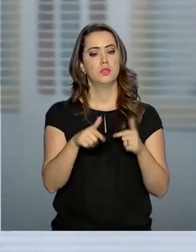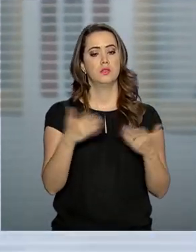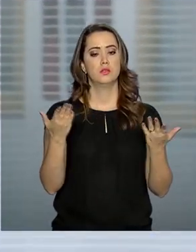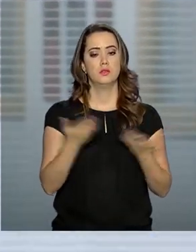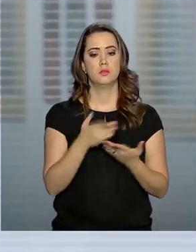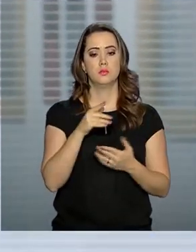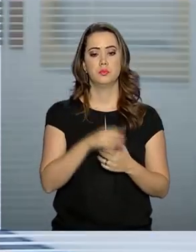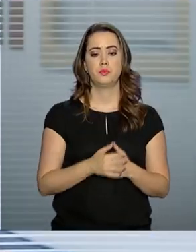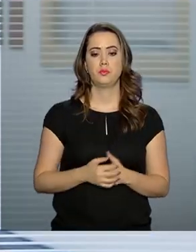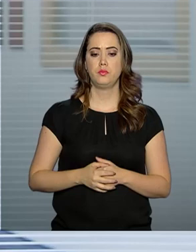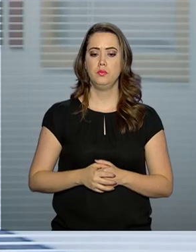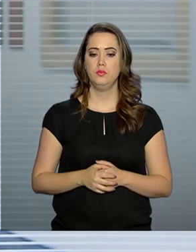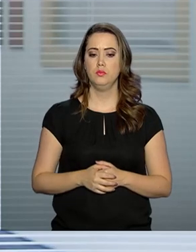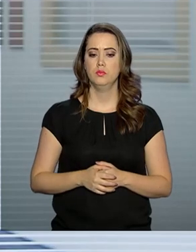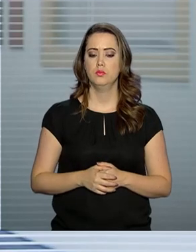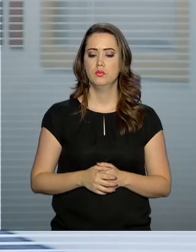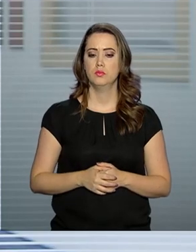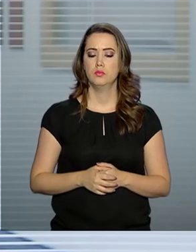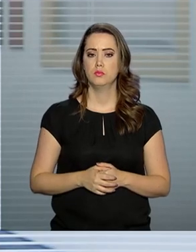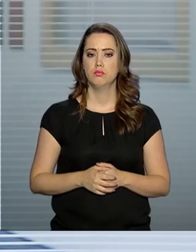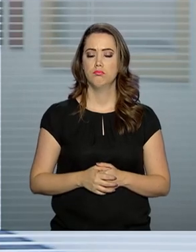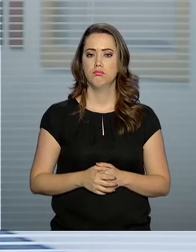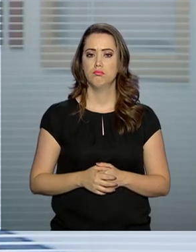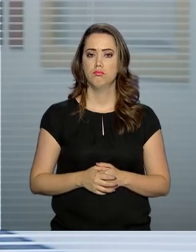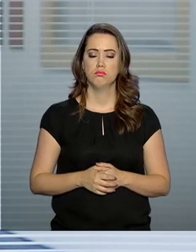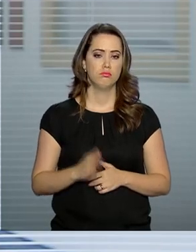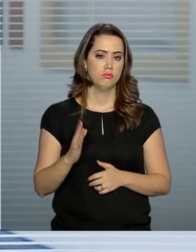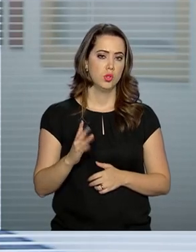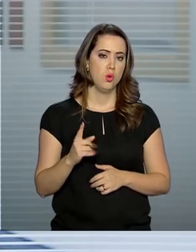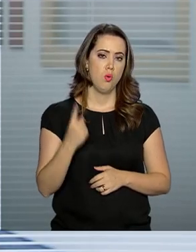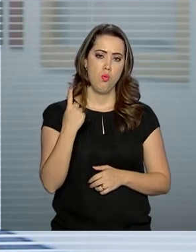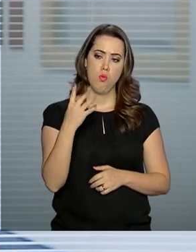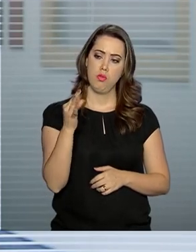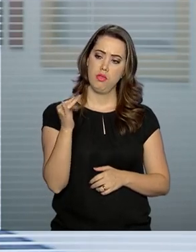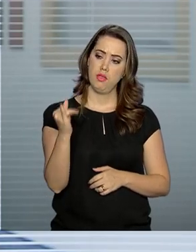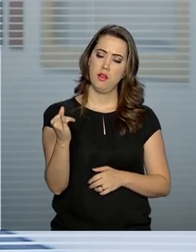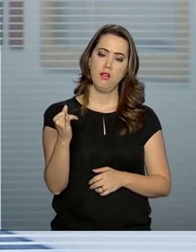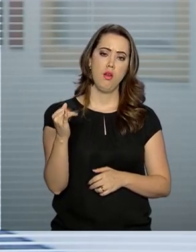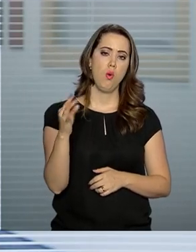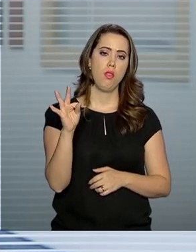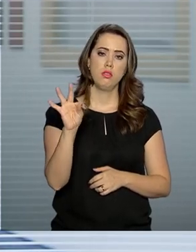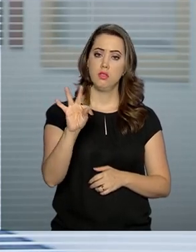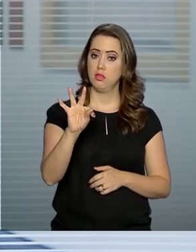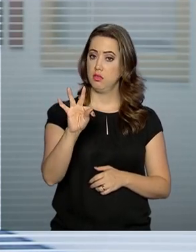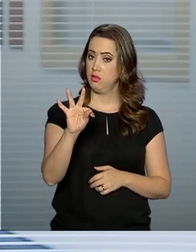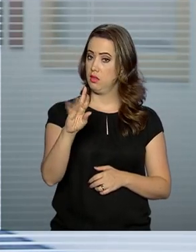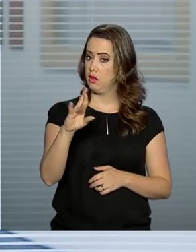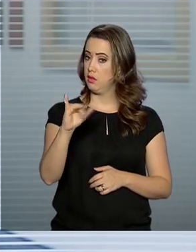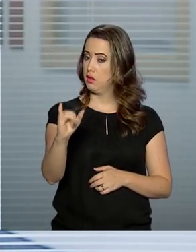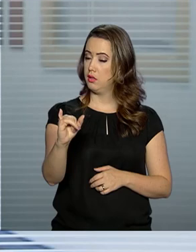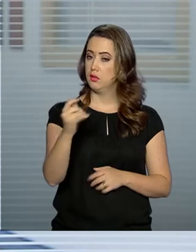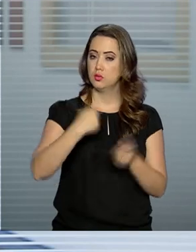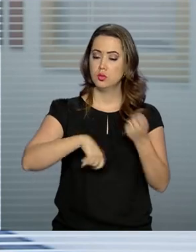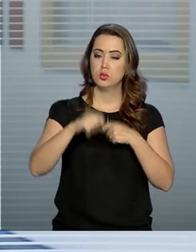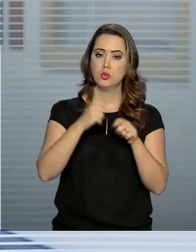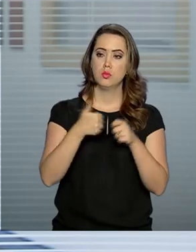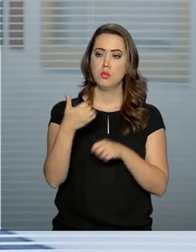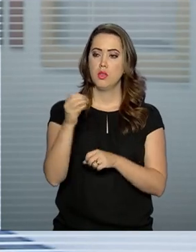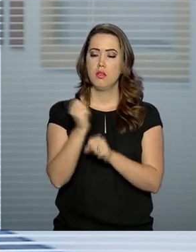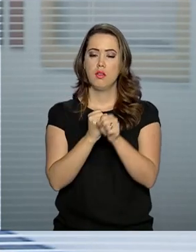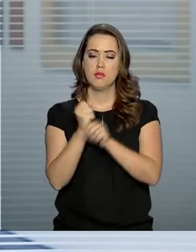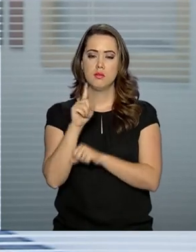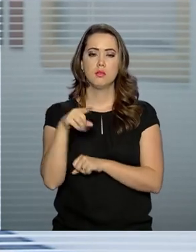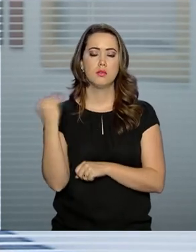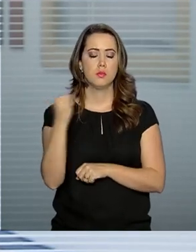mercado financeiro 1,1 trilhão de economia em 10 anos Que é o estimado pela proposta anunciada ontem É bastante